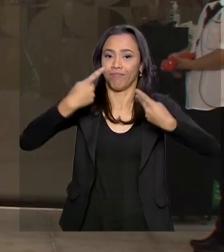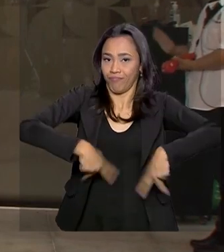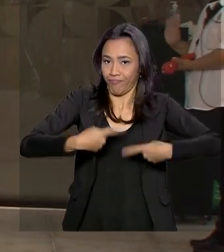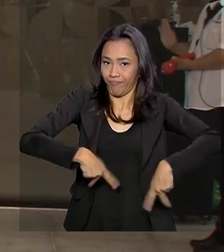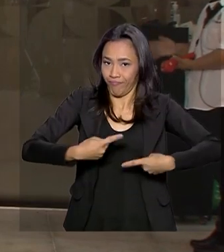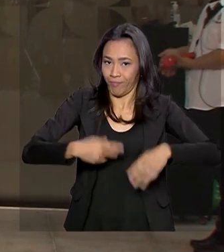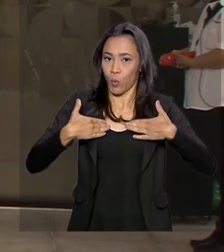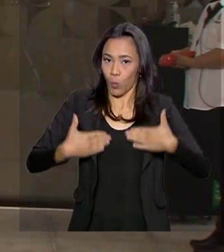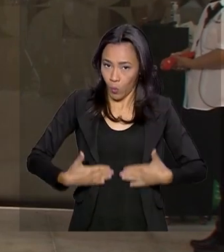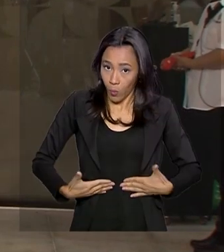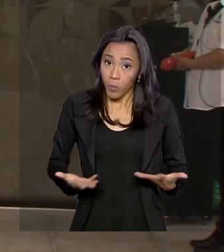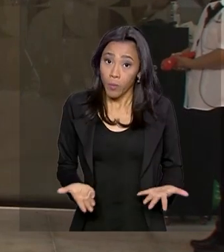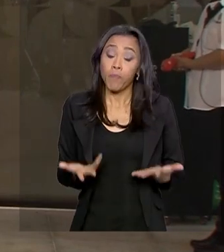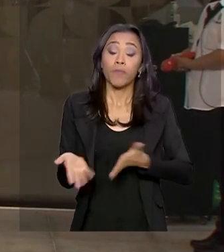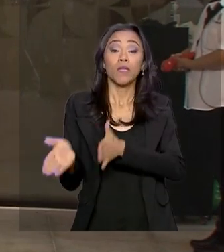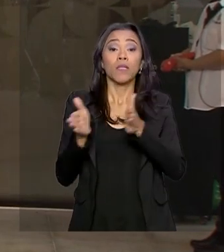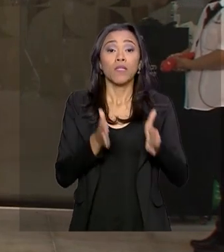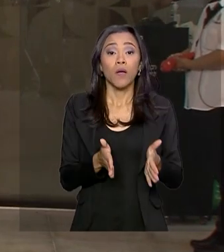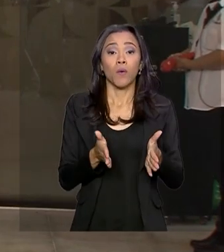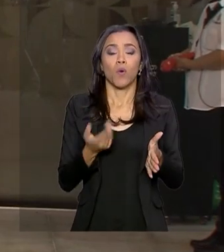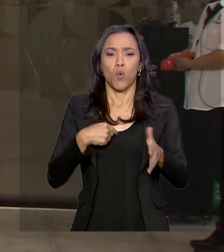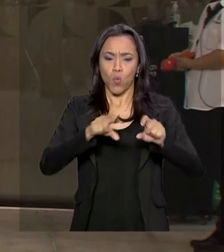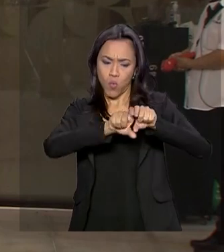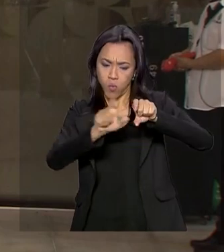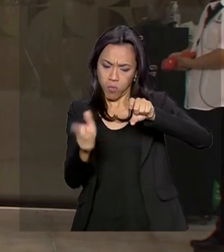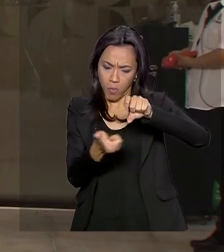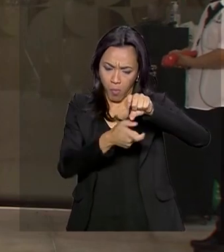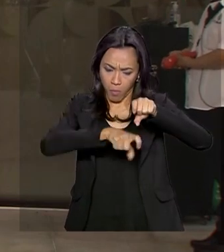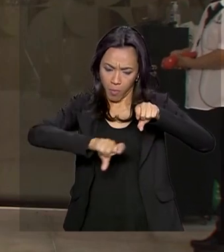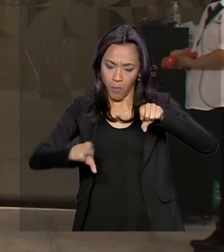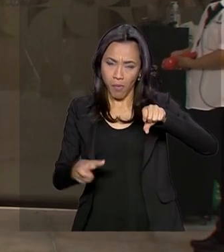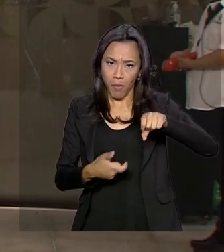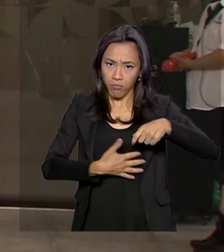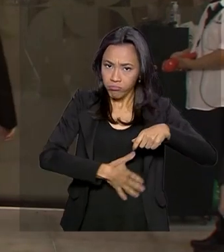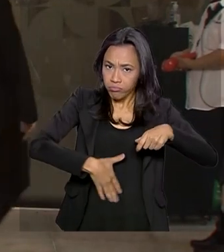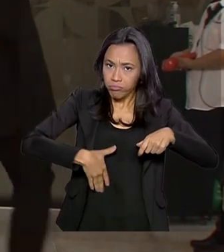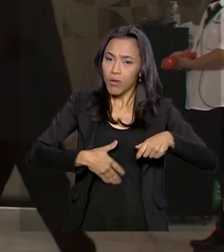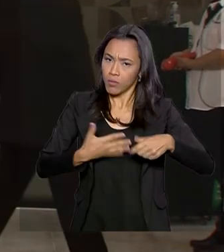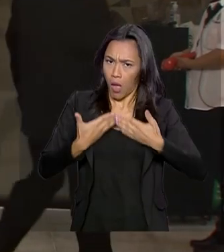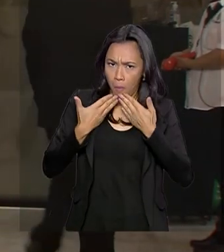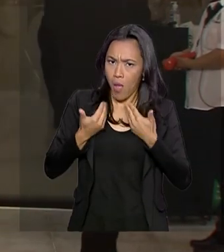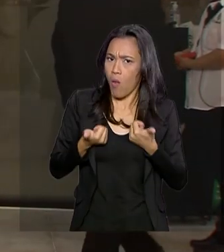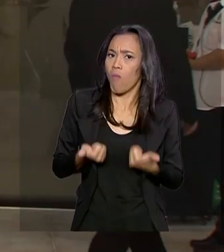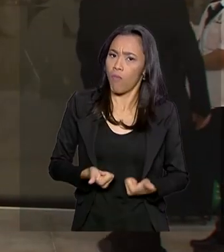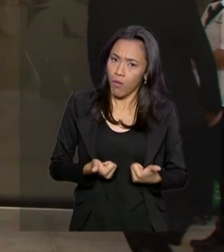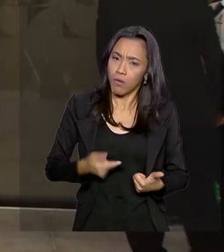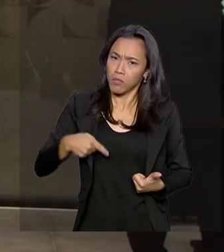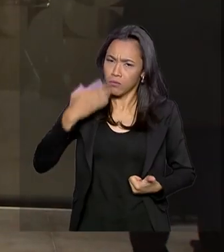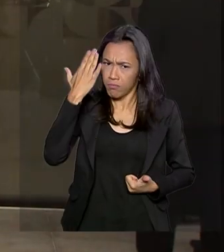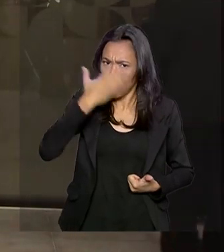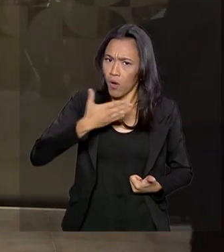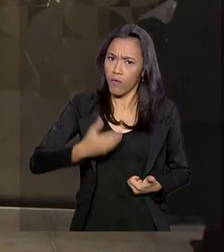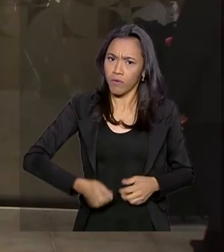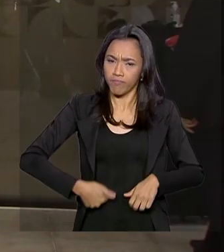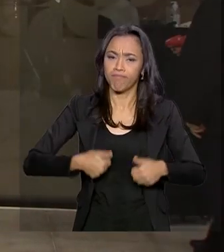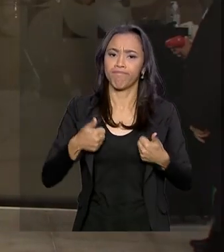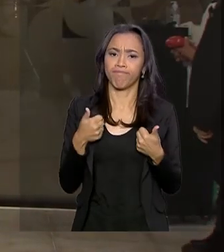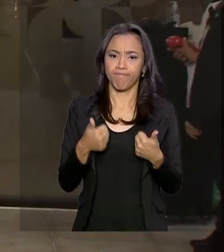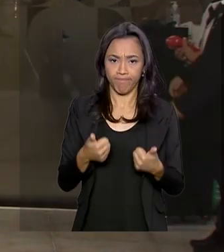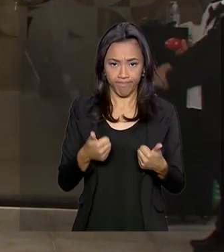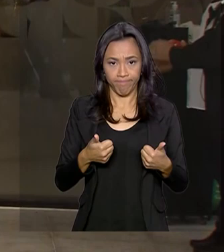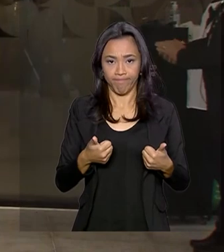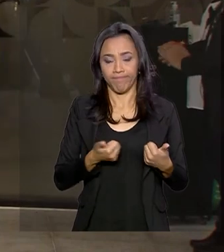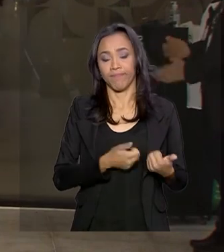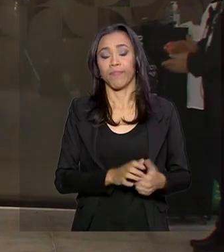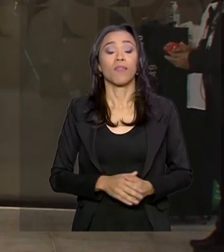entanto, o intestino do presidente já funcionou melhor e isso é considerado um bom sinal por parte da equipe